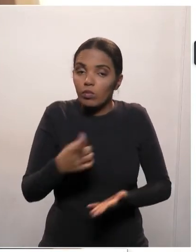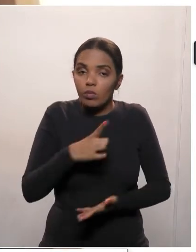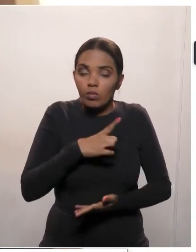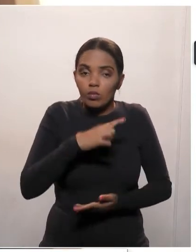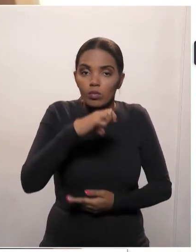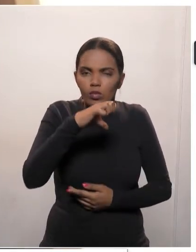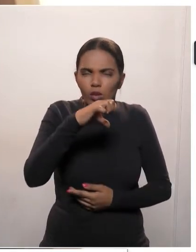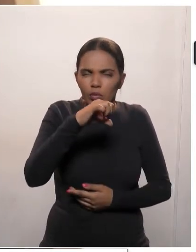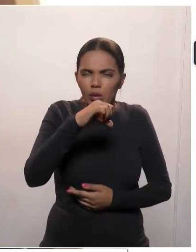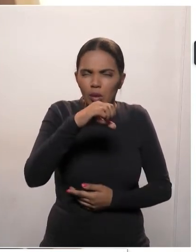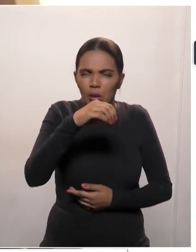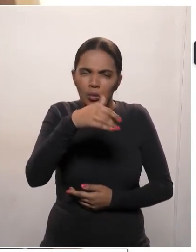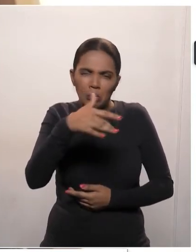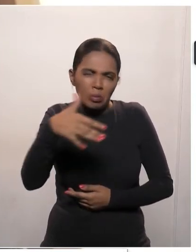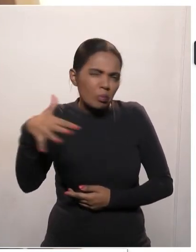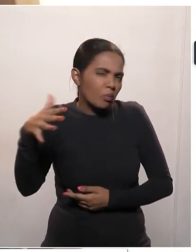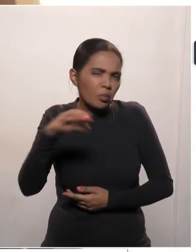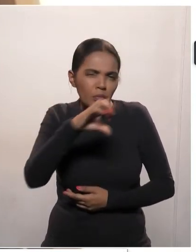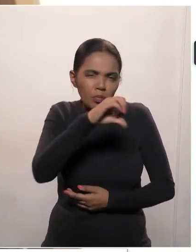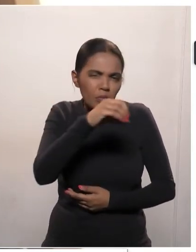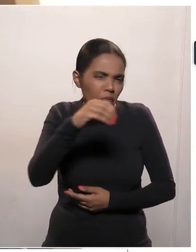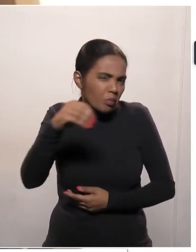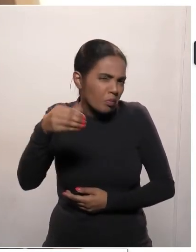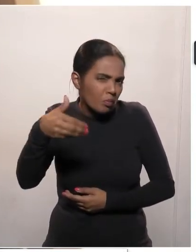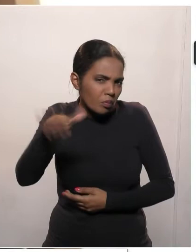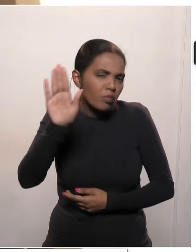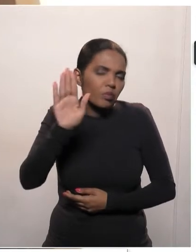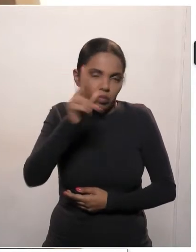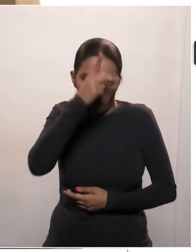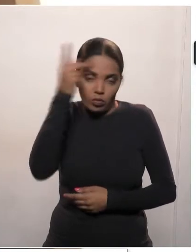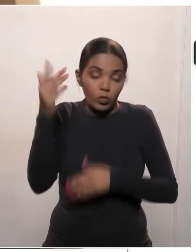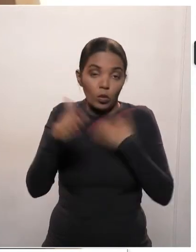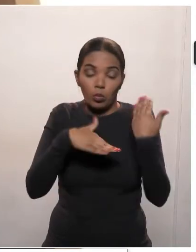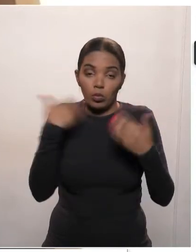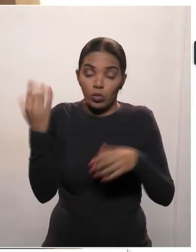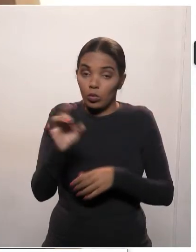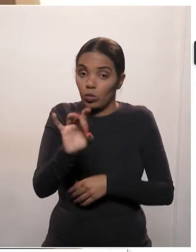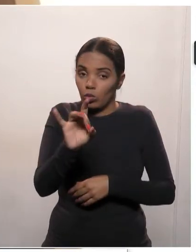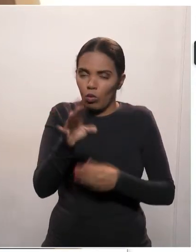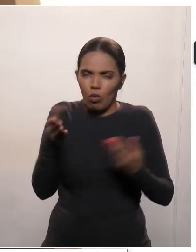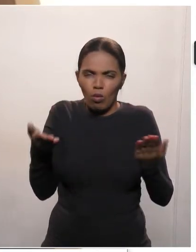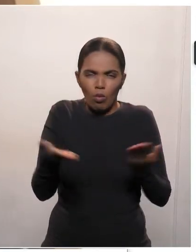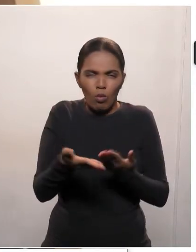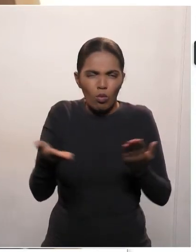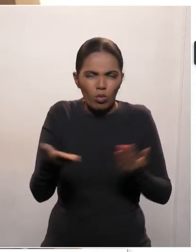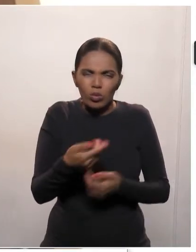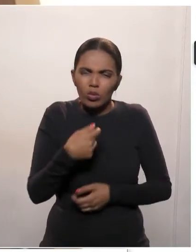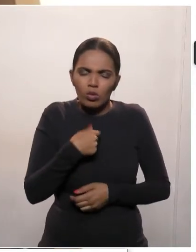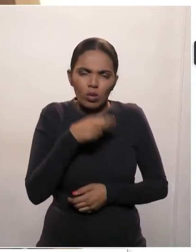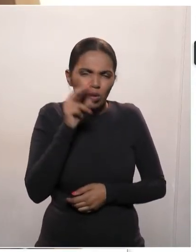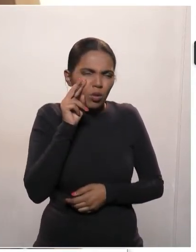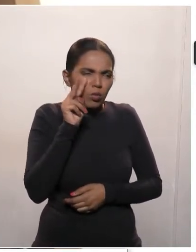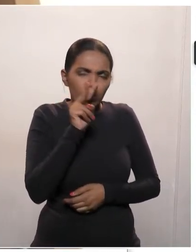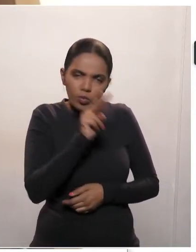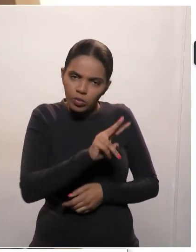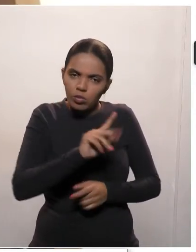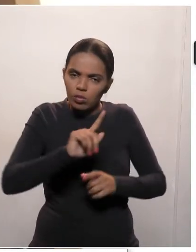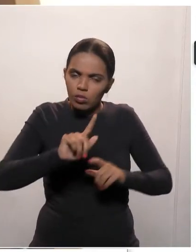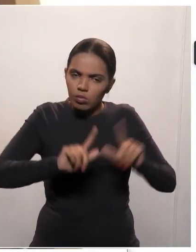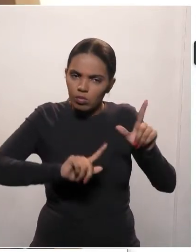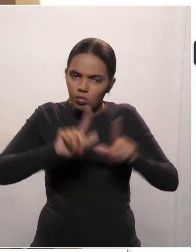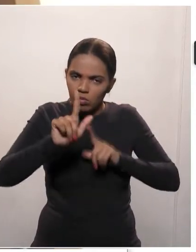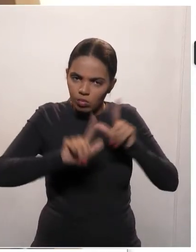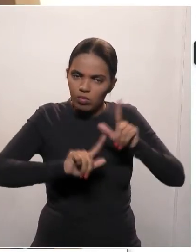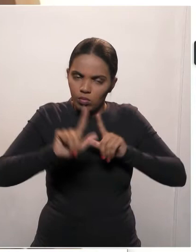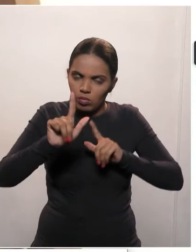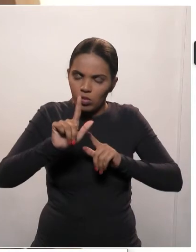e tantas mortes só no dia de hoje, agora me fugiu a memória aqui do país que eu acabei de ver